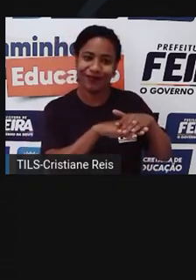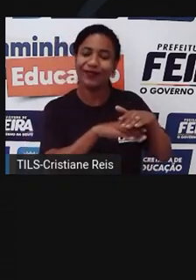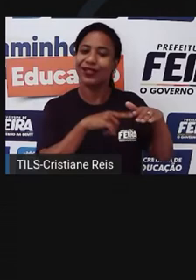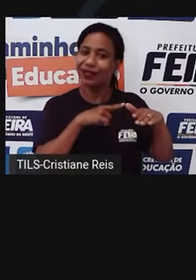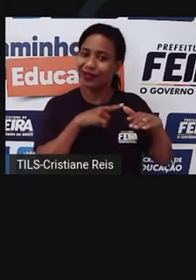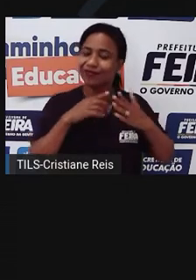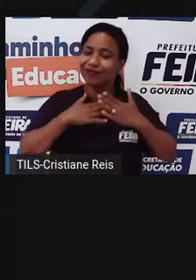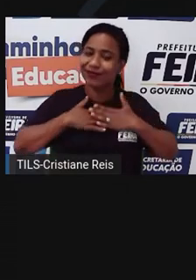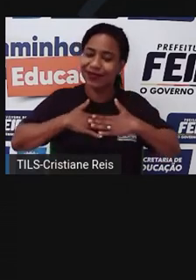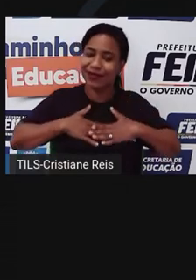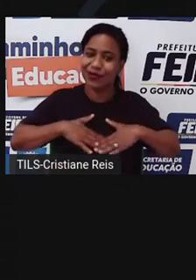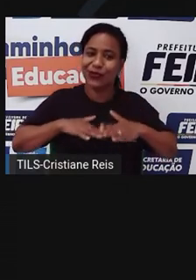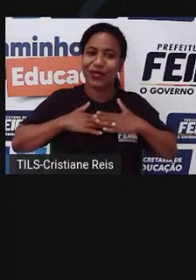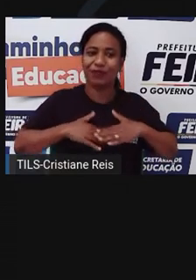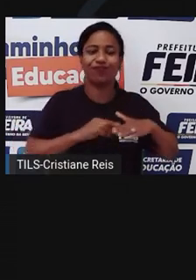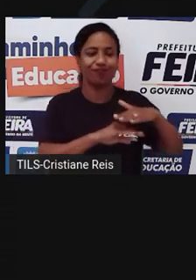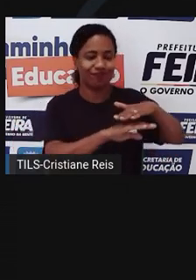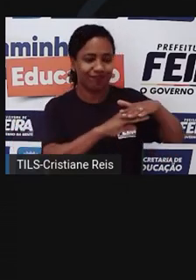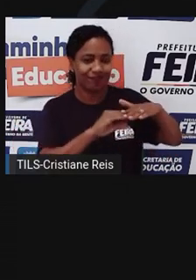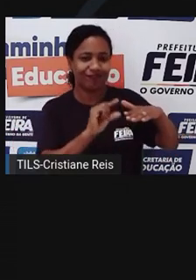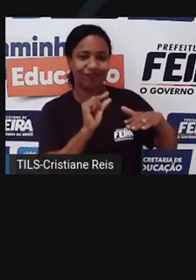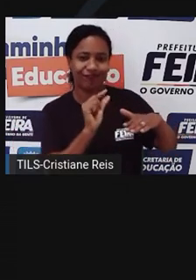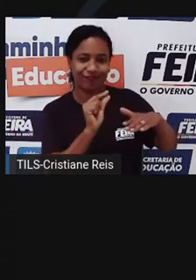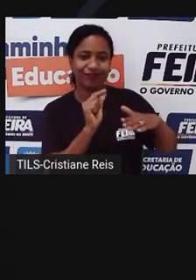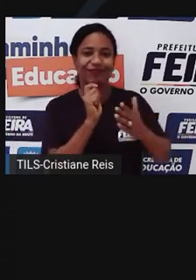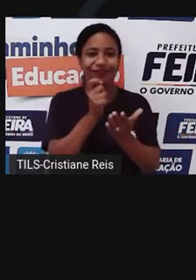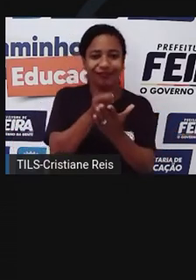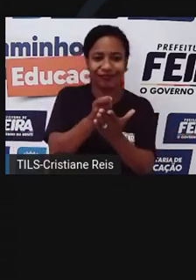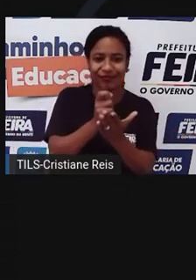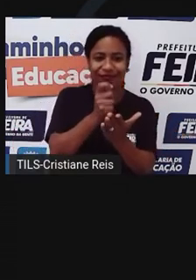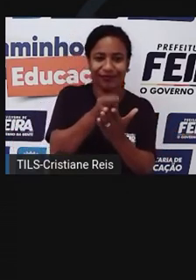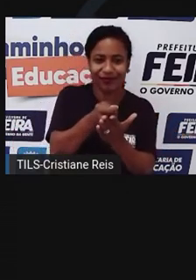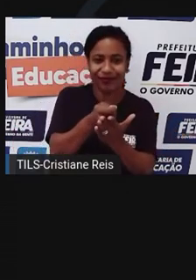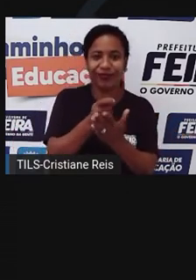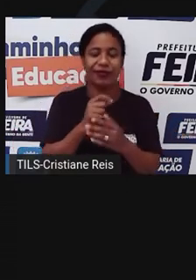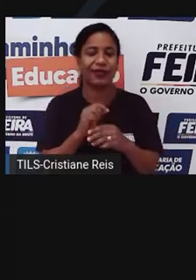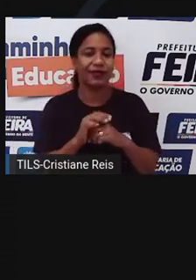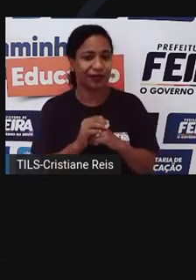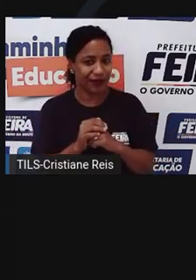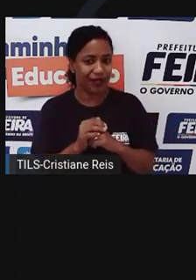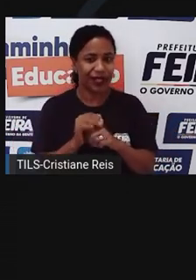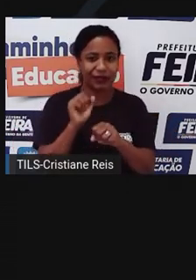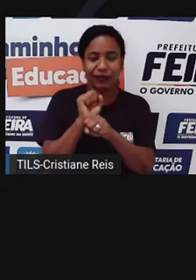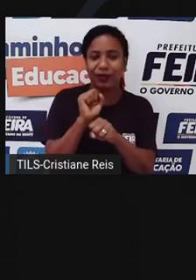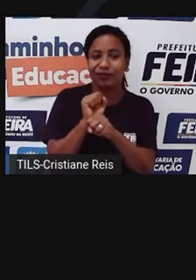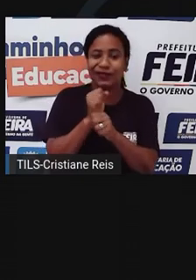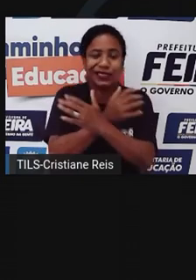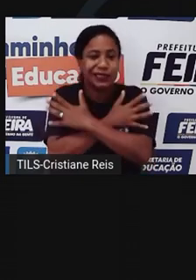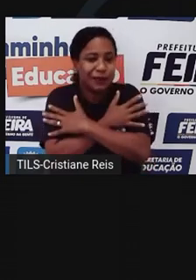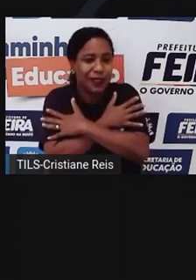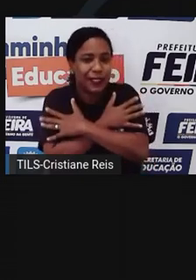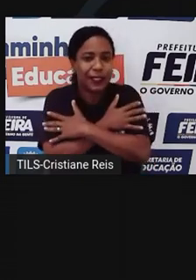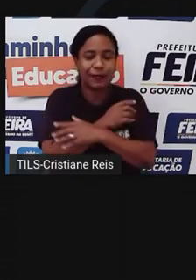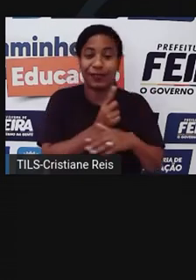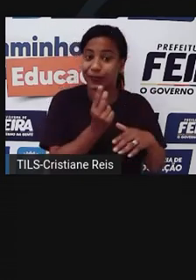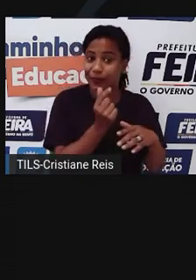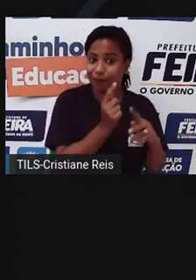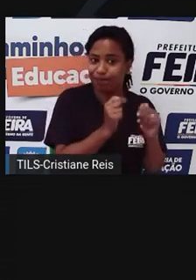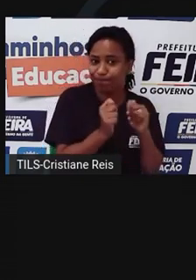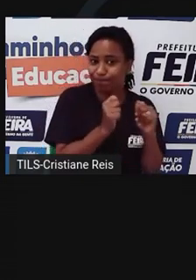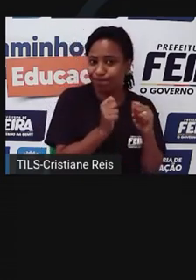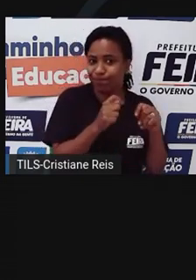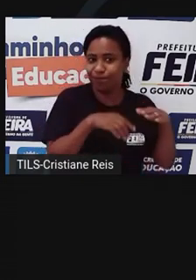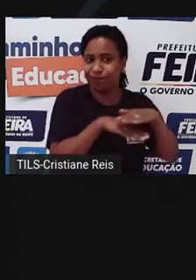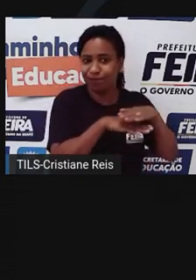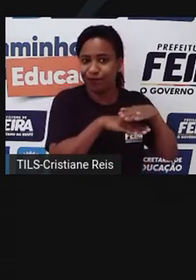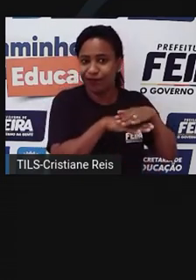uma forma mais tranquila, e às vezes até esperando um outro trabalho com mais tranquilidade, analisando mais. Então, acho que